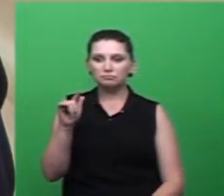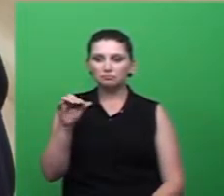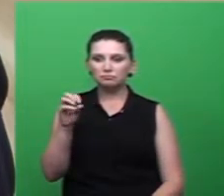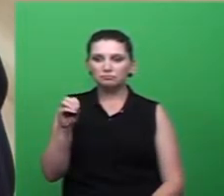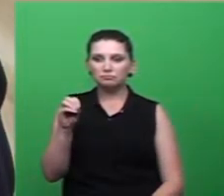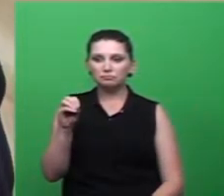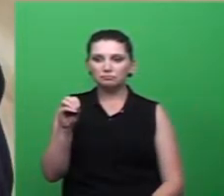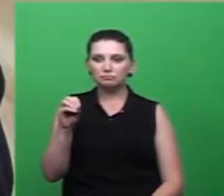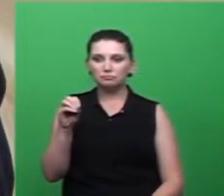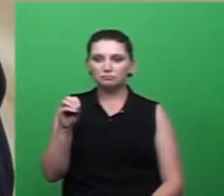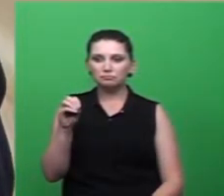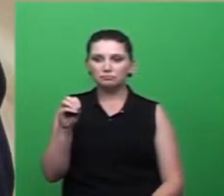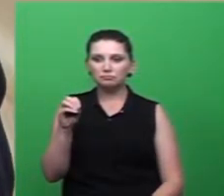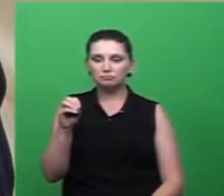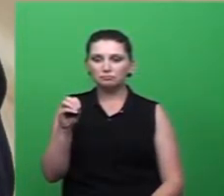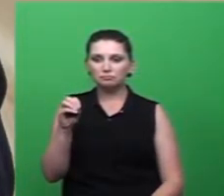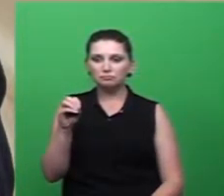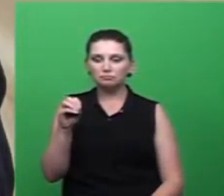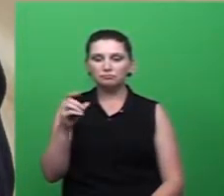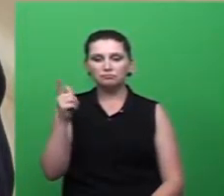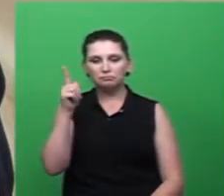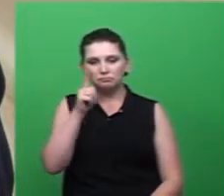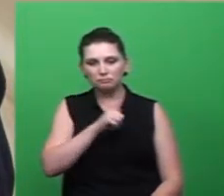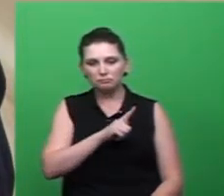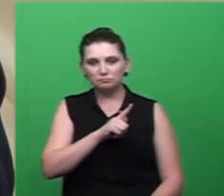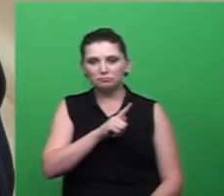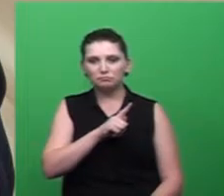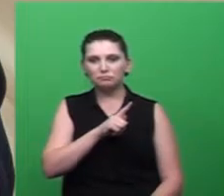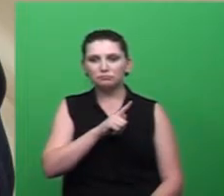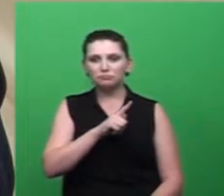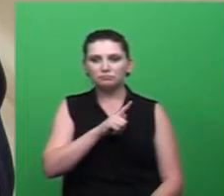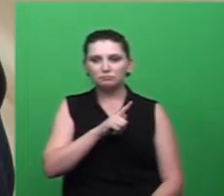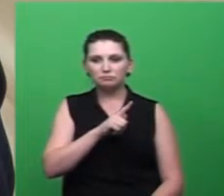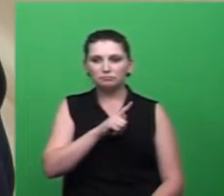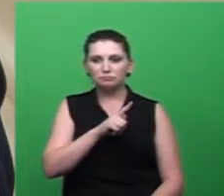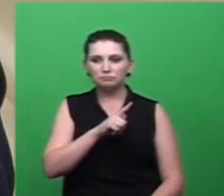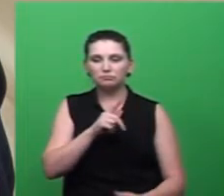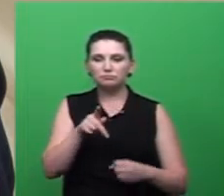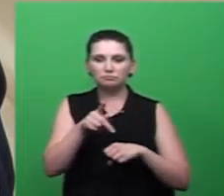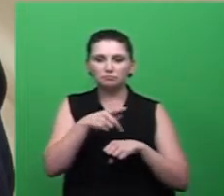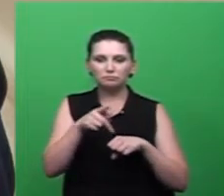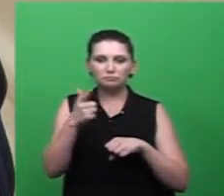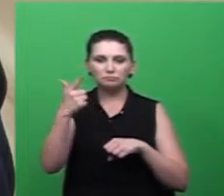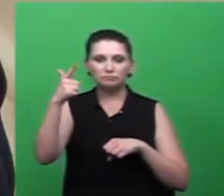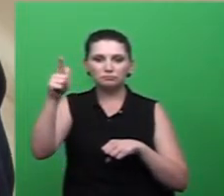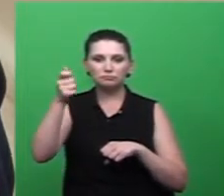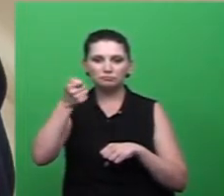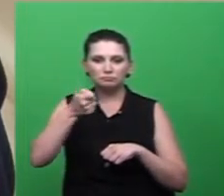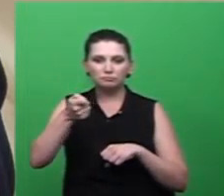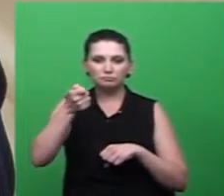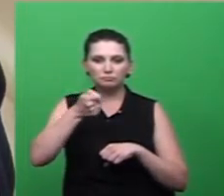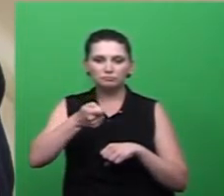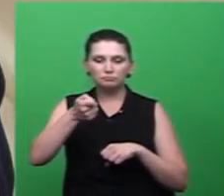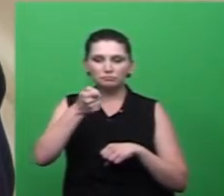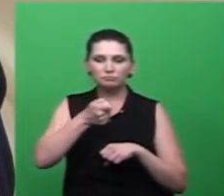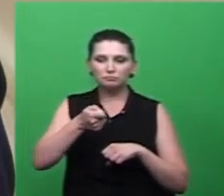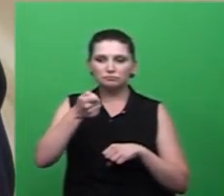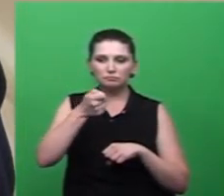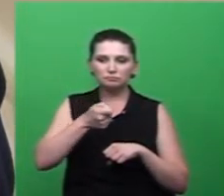campeão geral nos 32º Triátil Internacional de La Paz, Argentina. Em sua